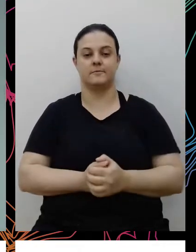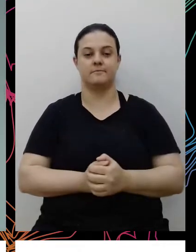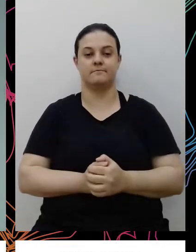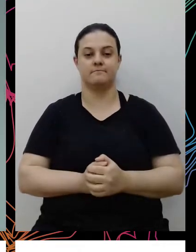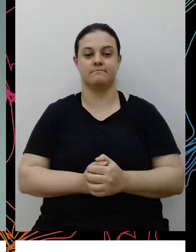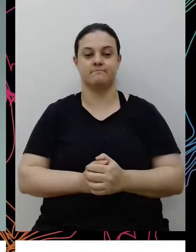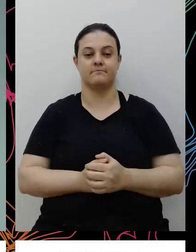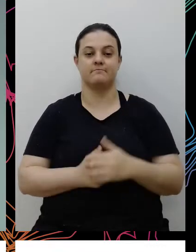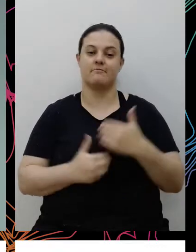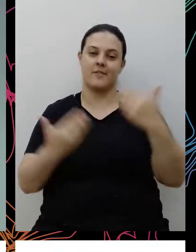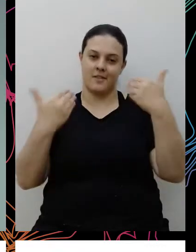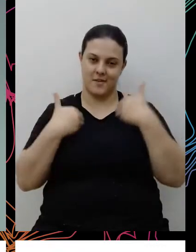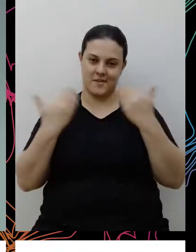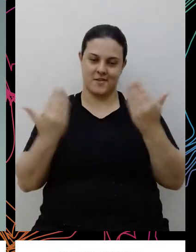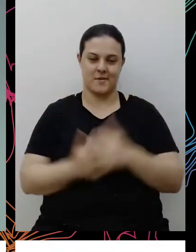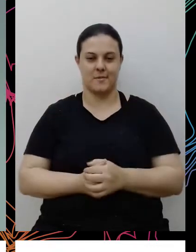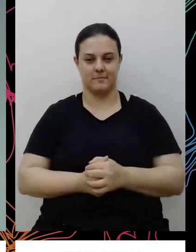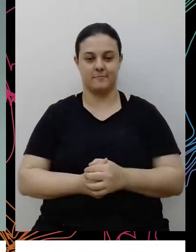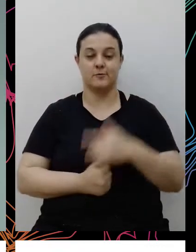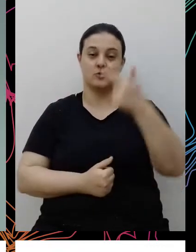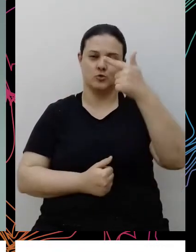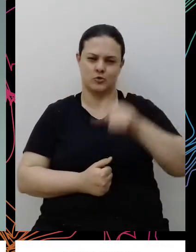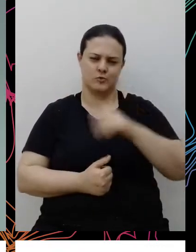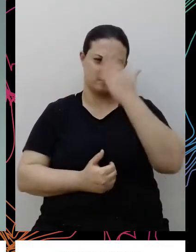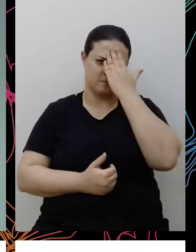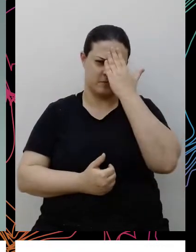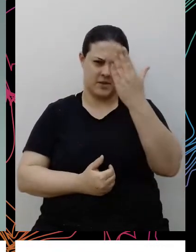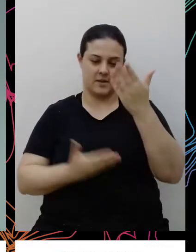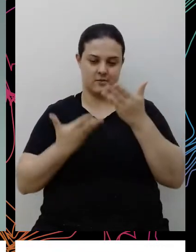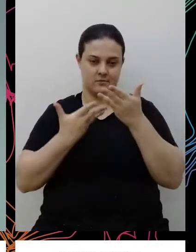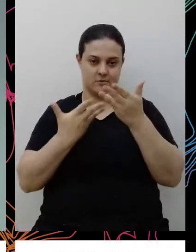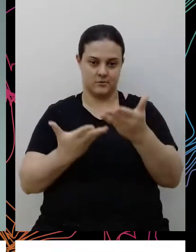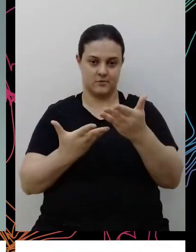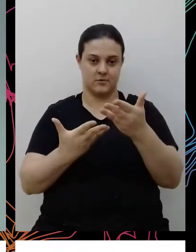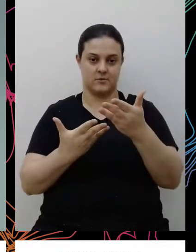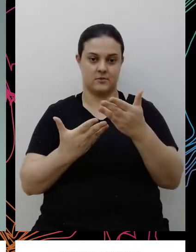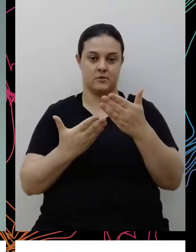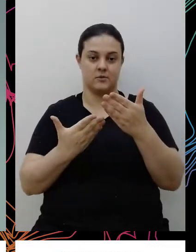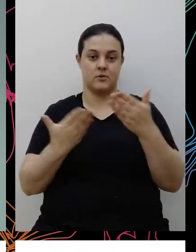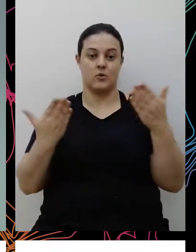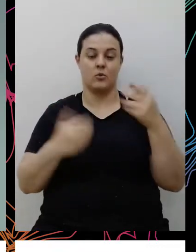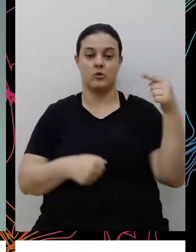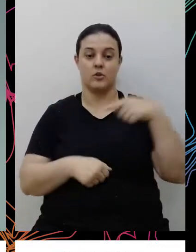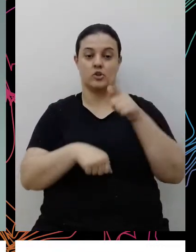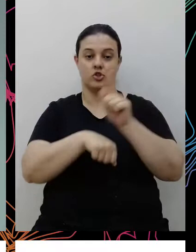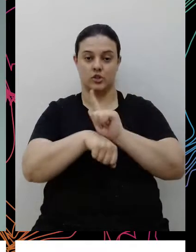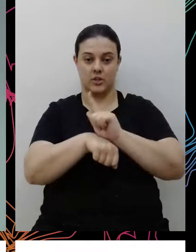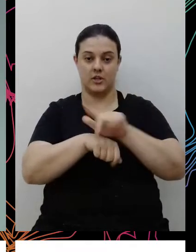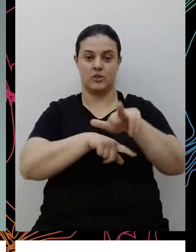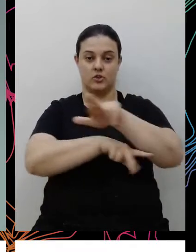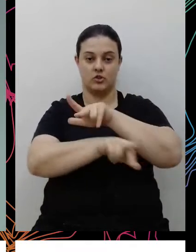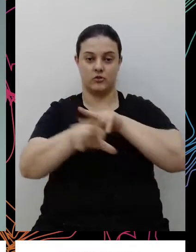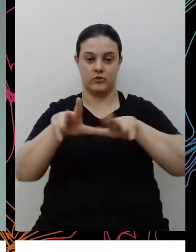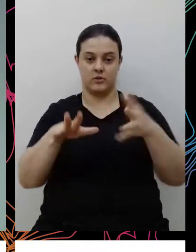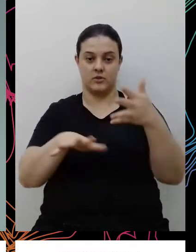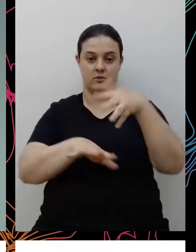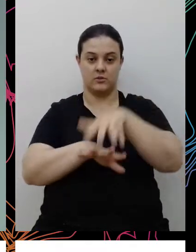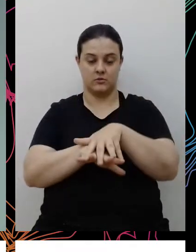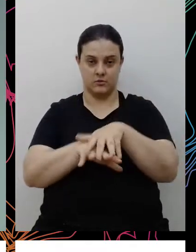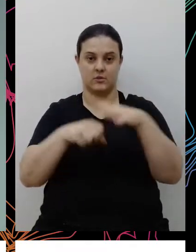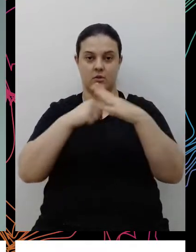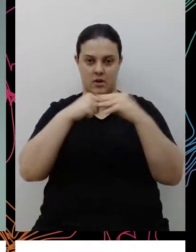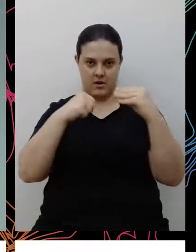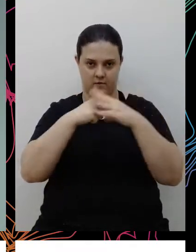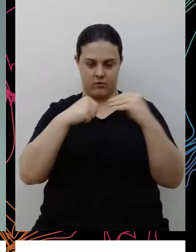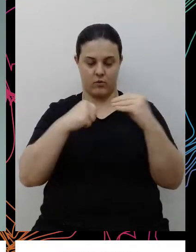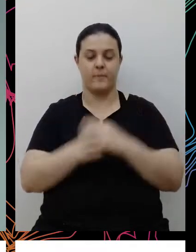esse sou eu, Caleb. Mais uma vez, obrigado pelo convite. Eu estou hoje como gerente de diversidade e inclusão do Carrefour. E a